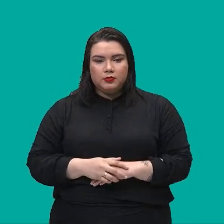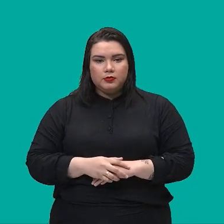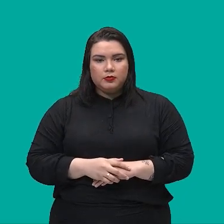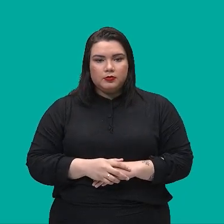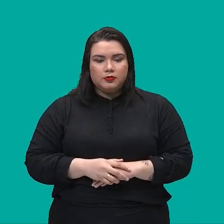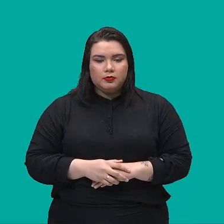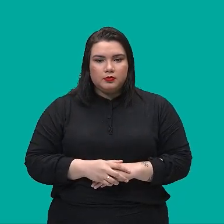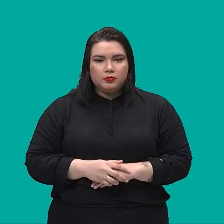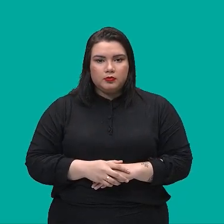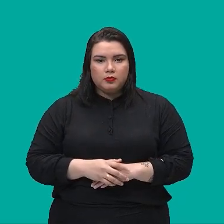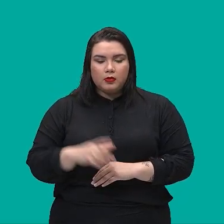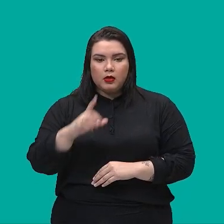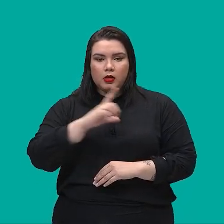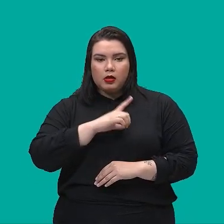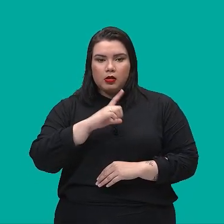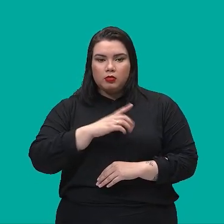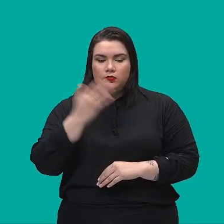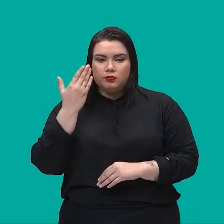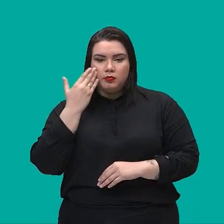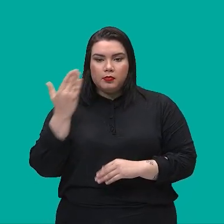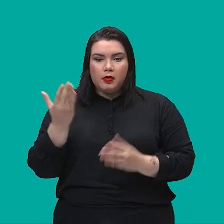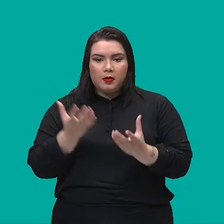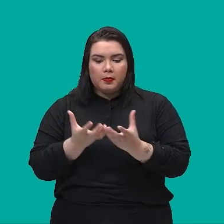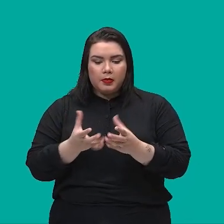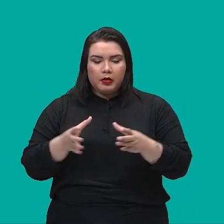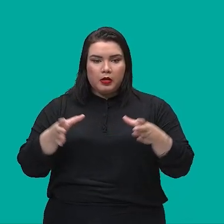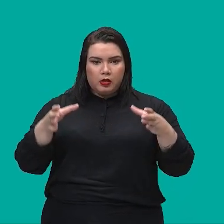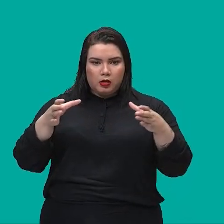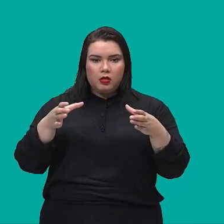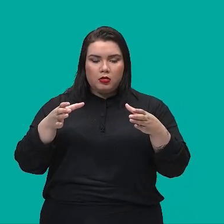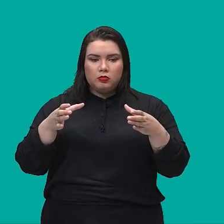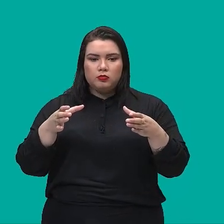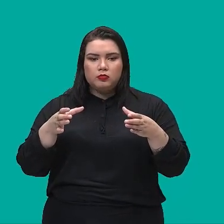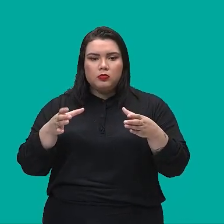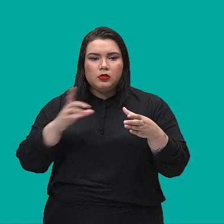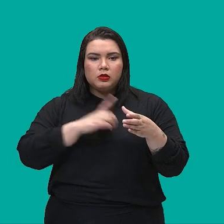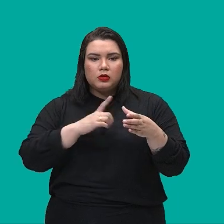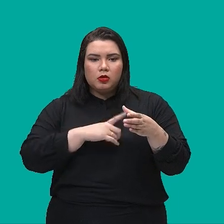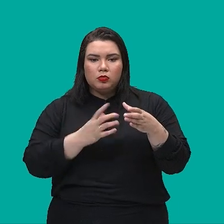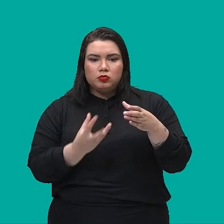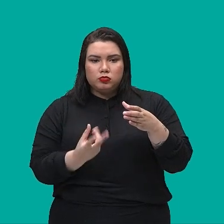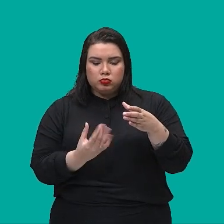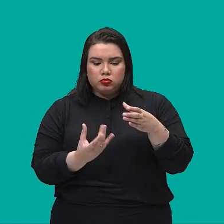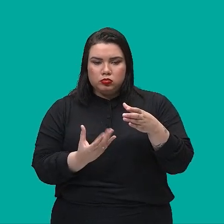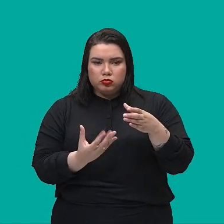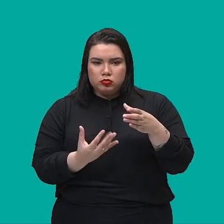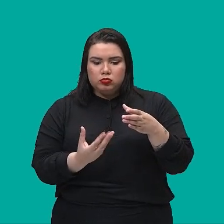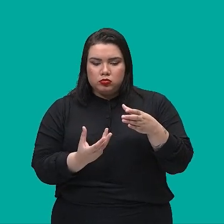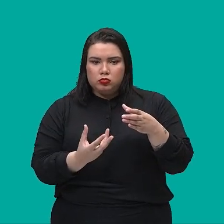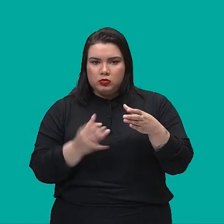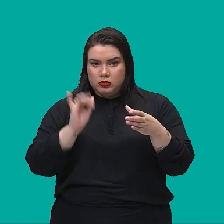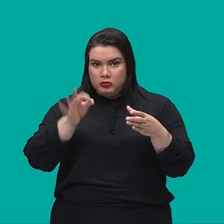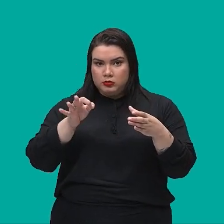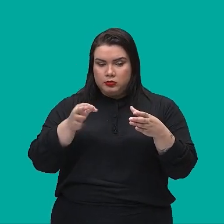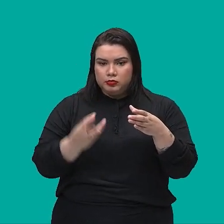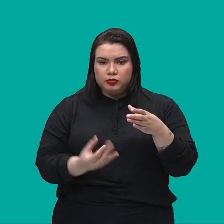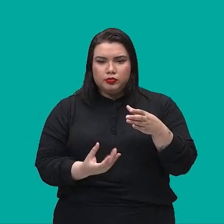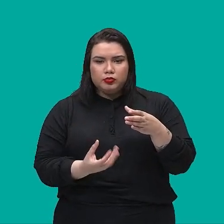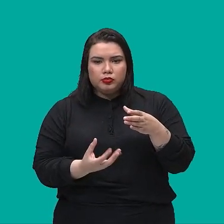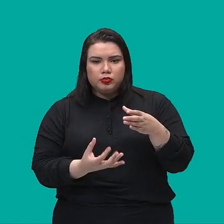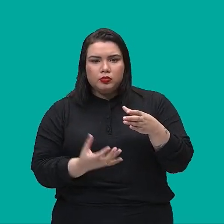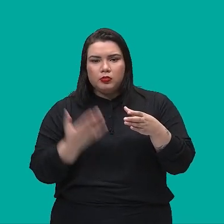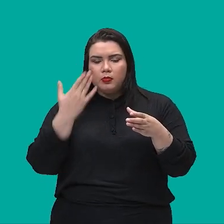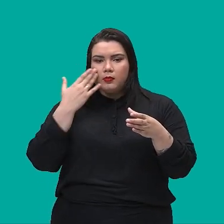Olha só, nós temos uma panela ali, tá? E essa panela, ela está emitindo um fogo embaixo, então aí está